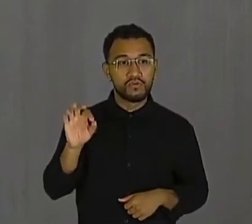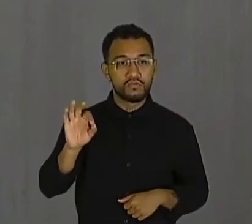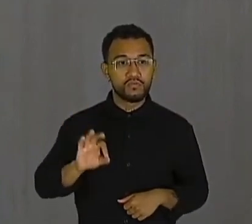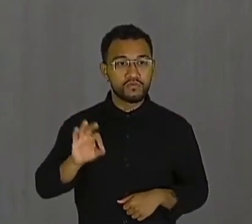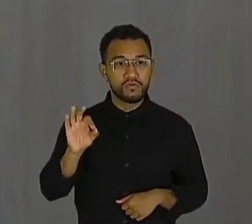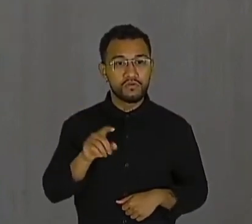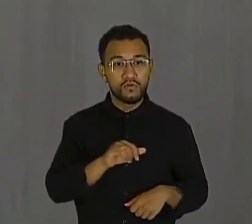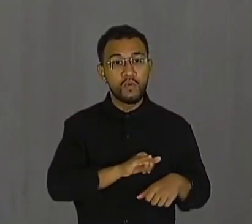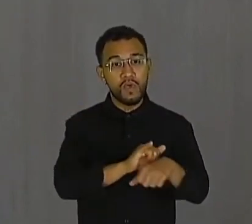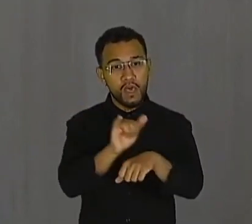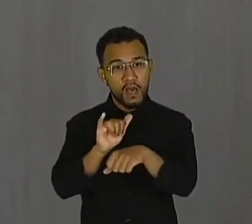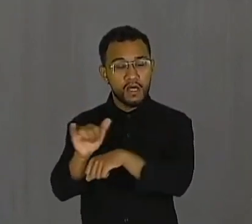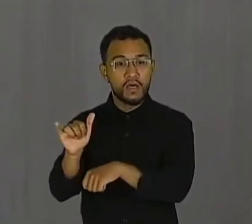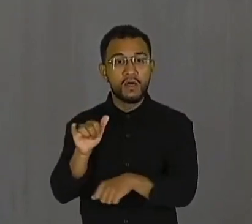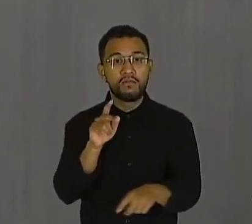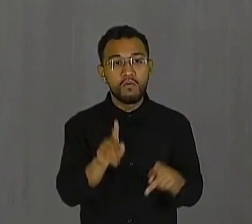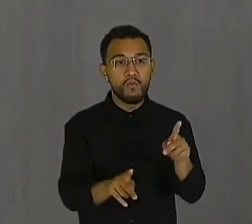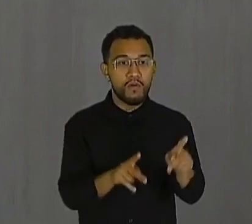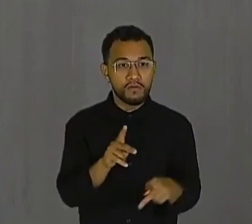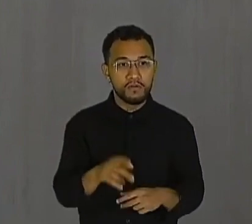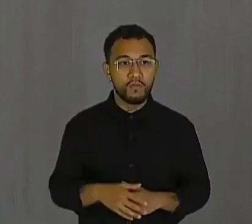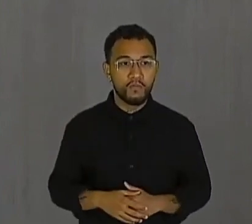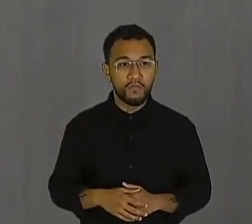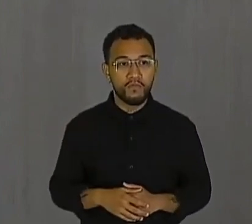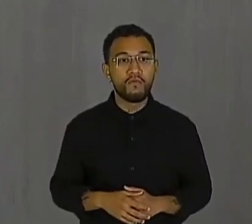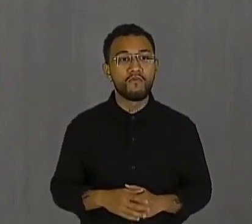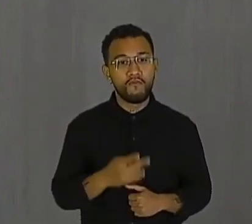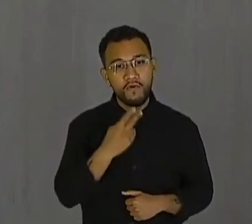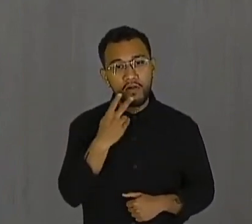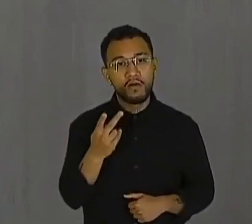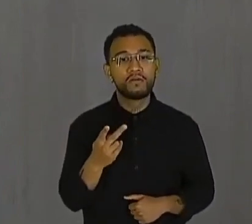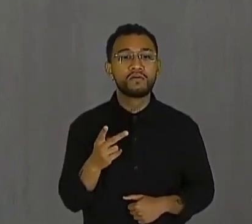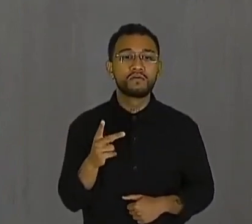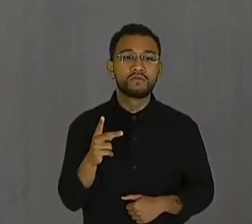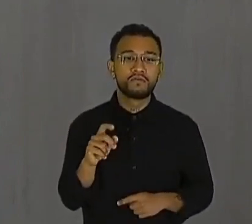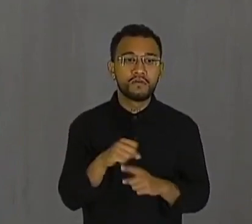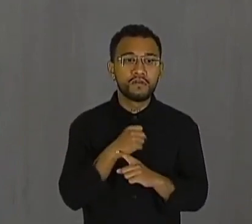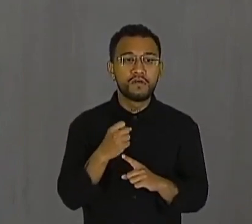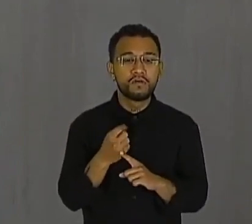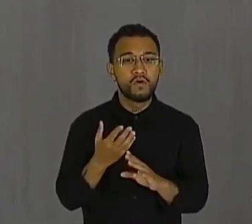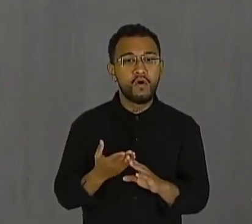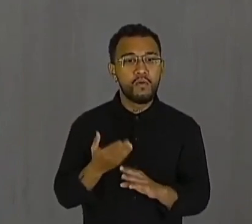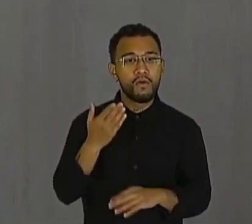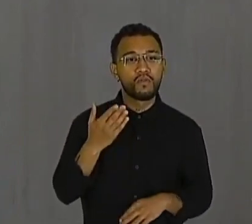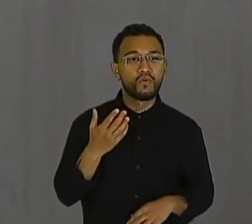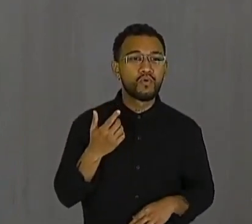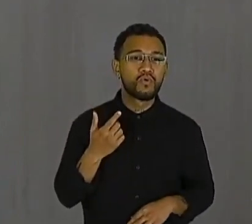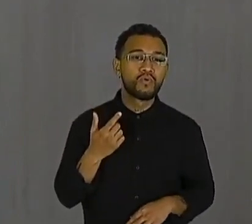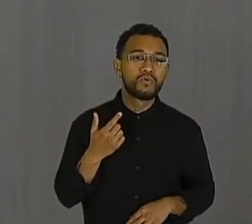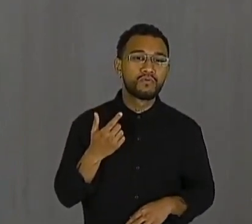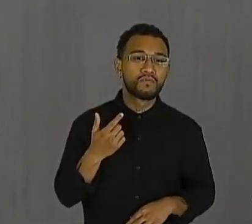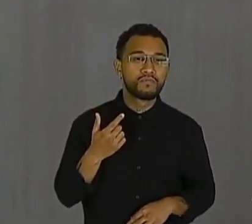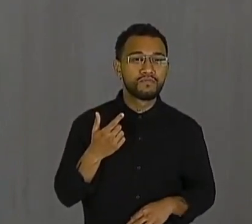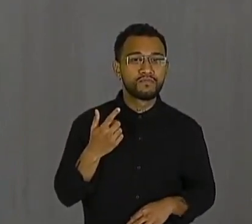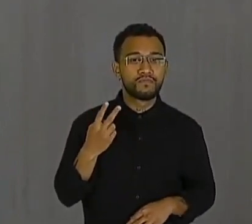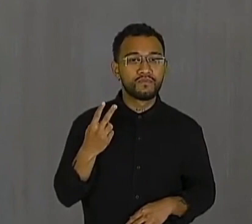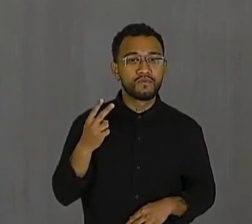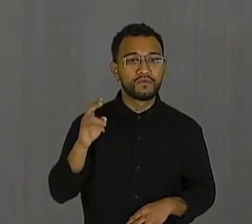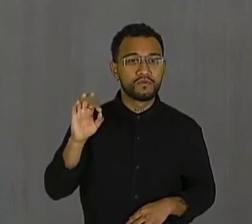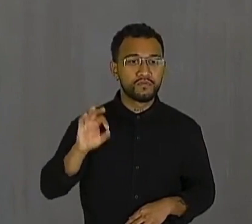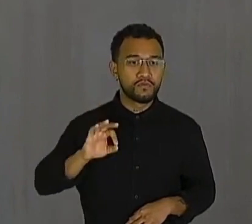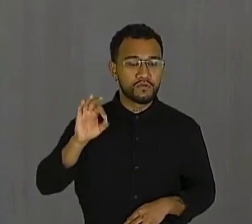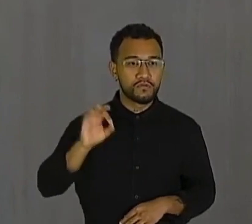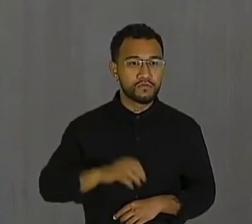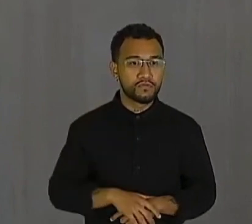enganando, inclusive, o povo, passando para a sociedade que tinha sido 2% de reajuste. A